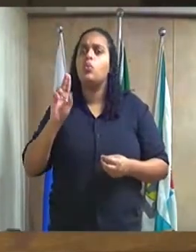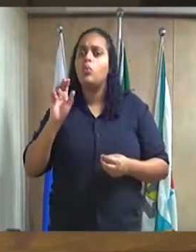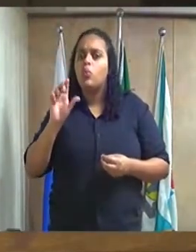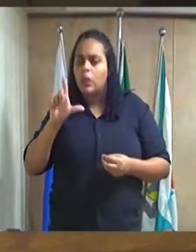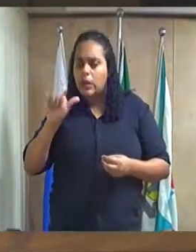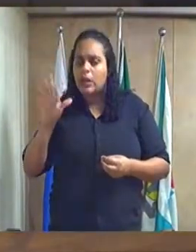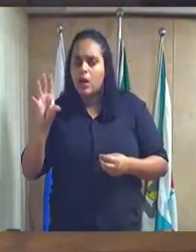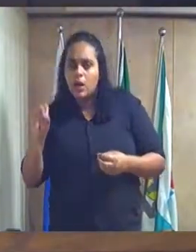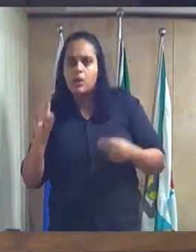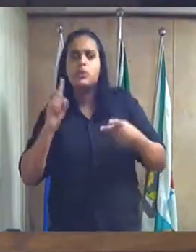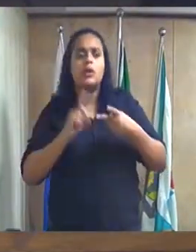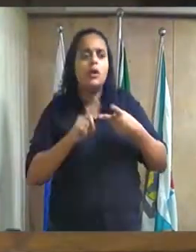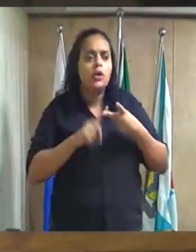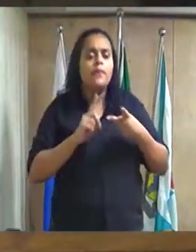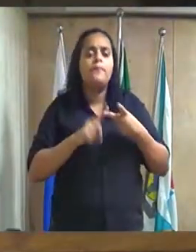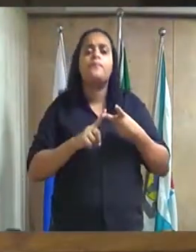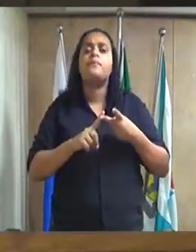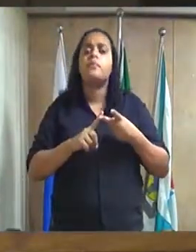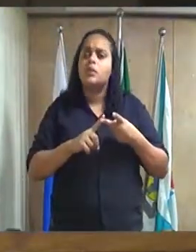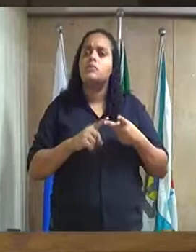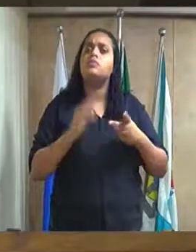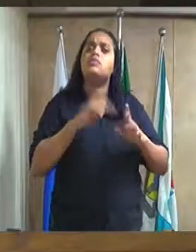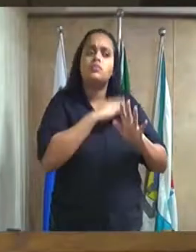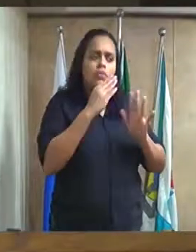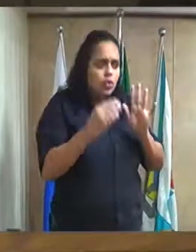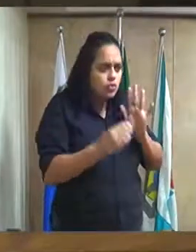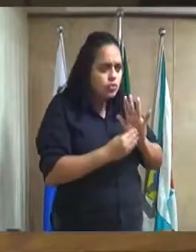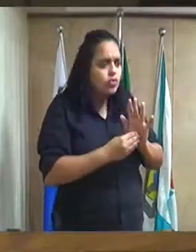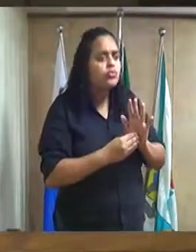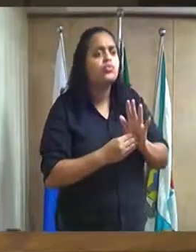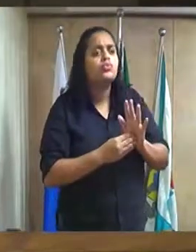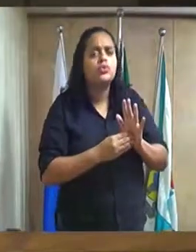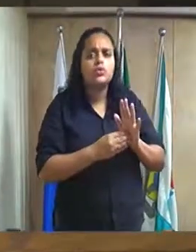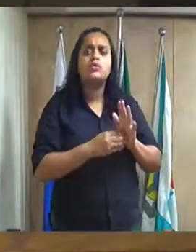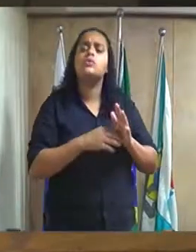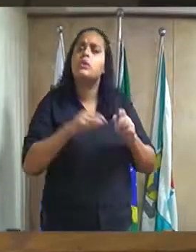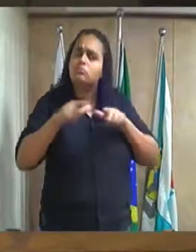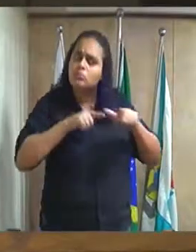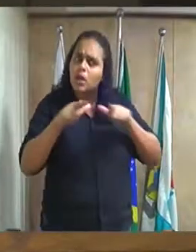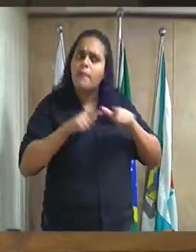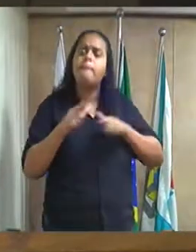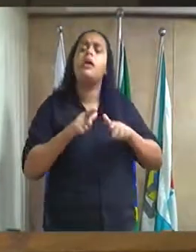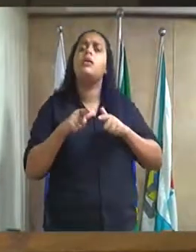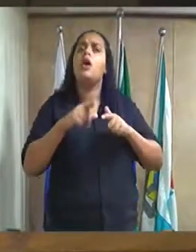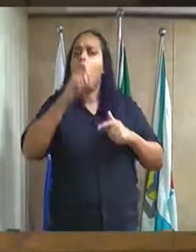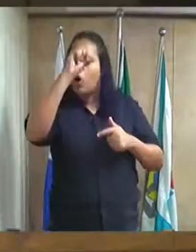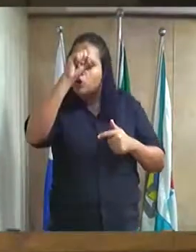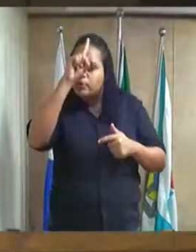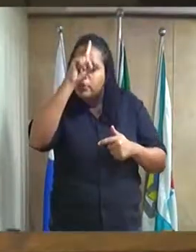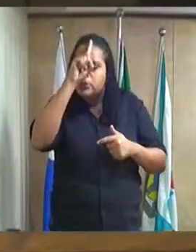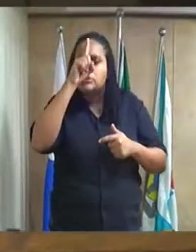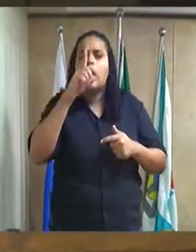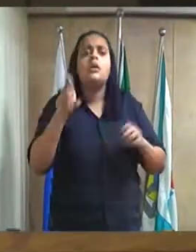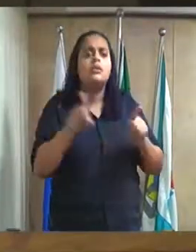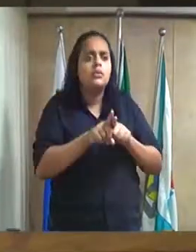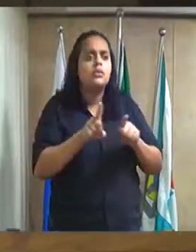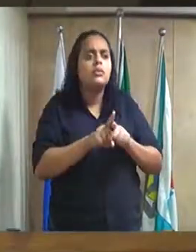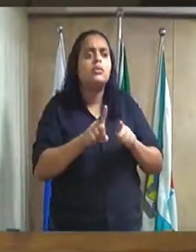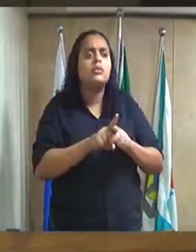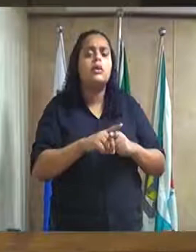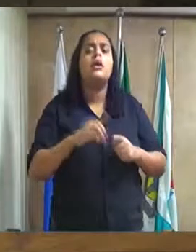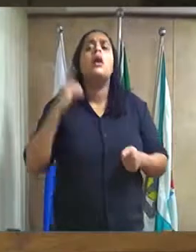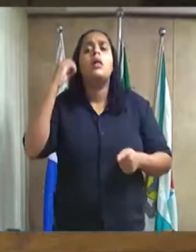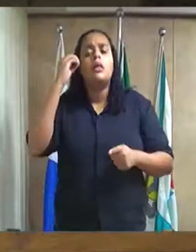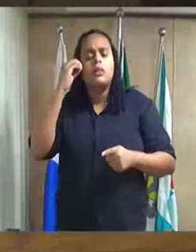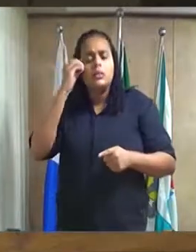Nivan de Almeida, o próprio prefeito que atende todos os dias, vai pessoalmente ao hospital para poder acompanhar de perto, nosso deputado